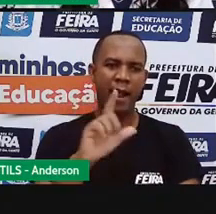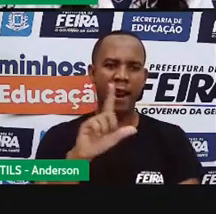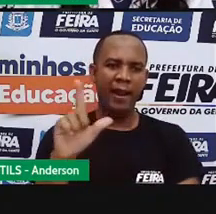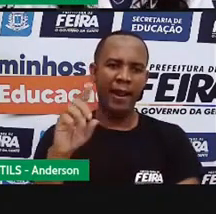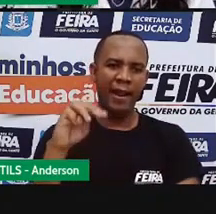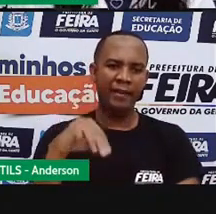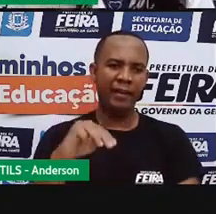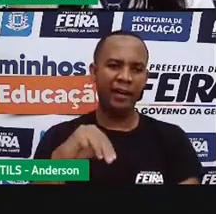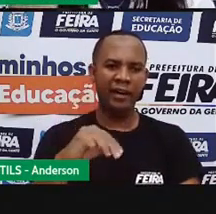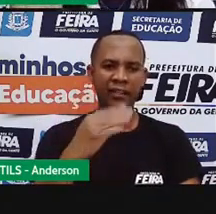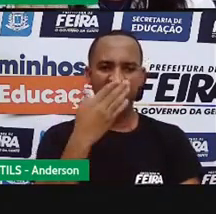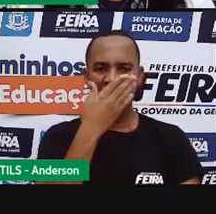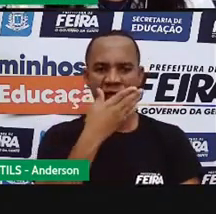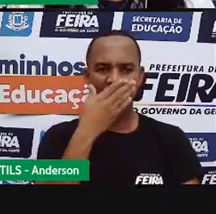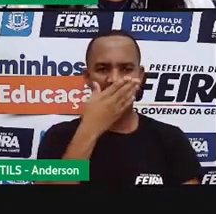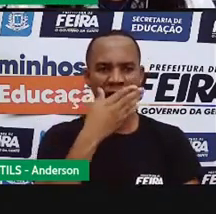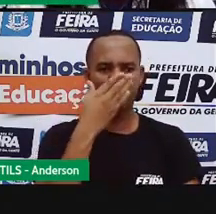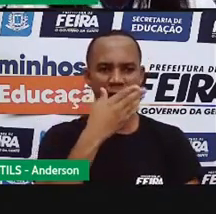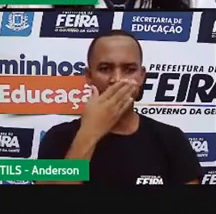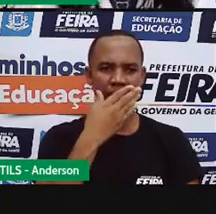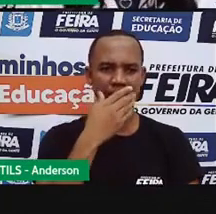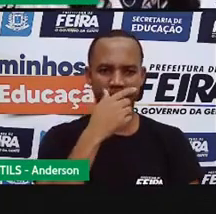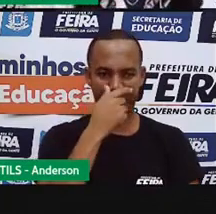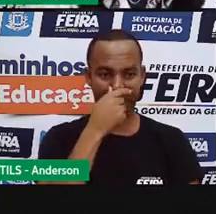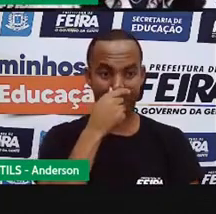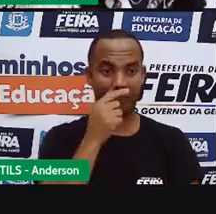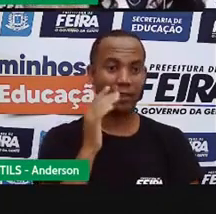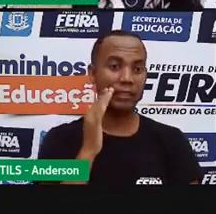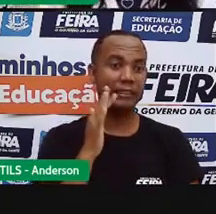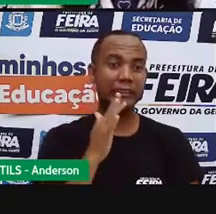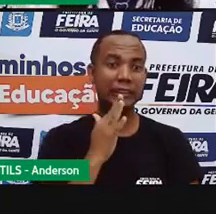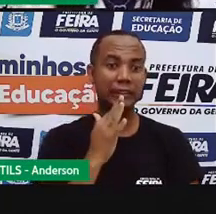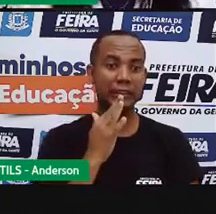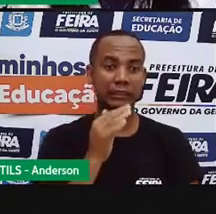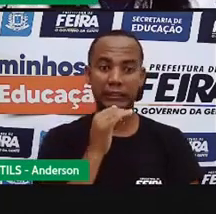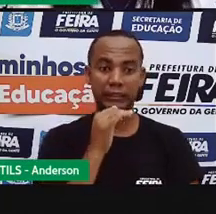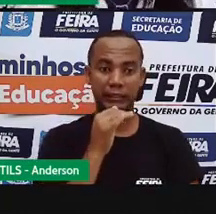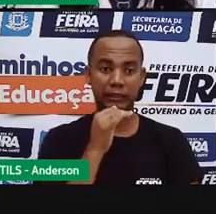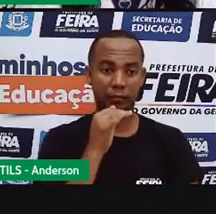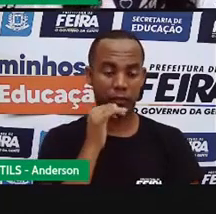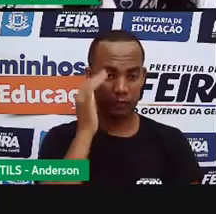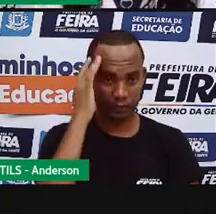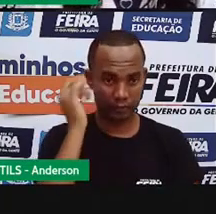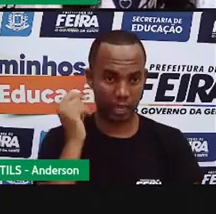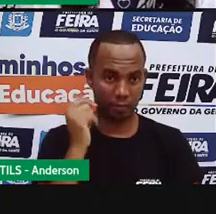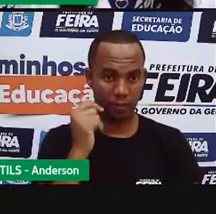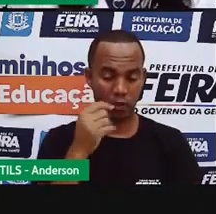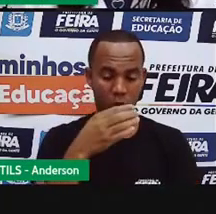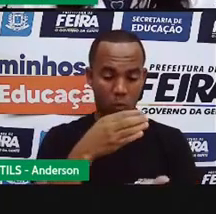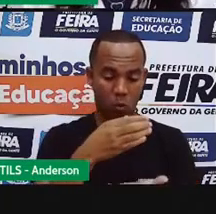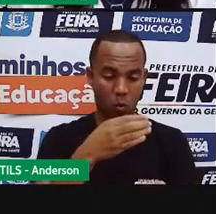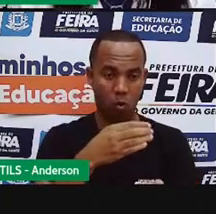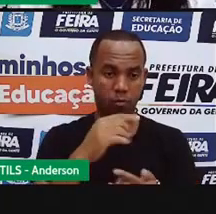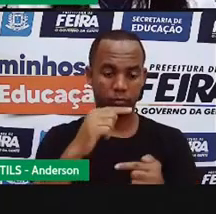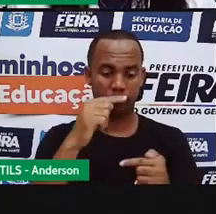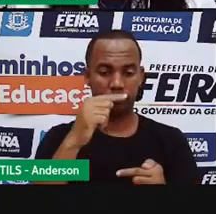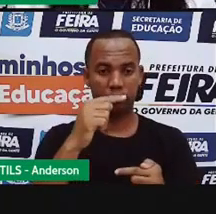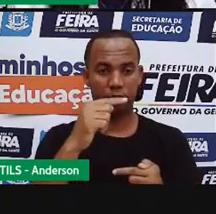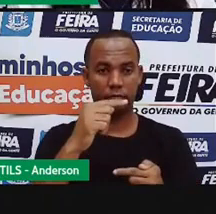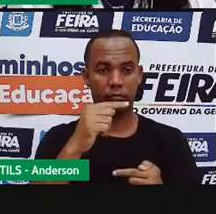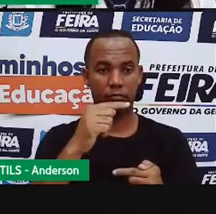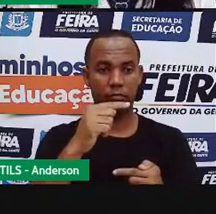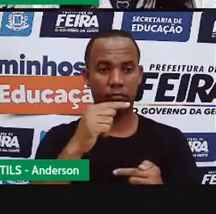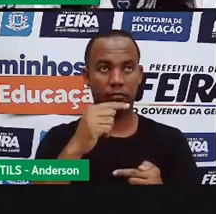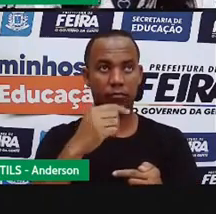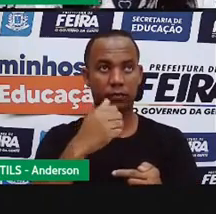de suco. Se eu souber quantos ml tem o meu copo, ele pode ser de